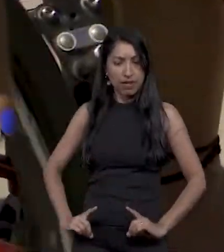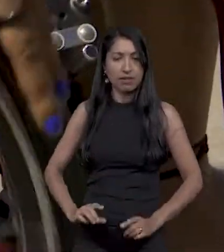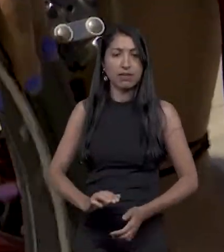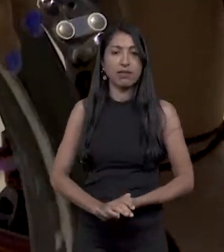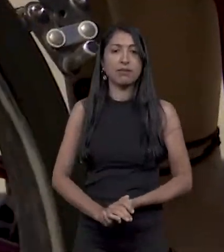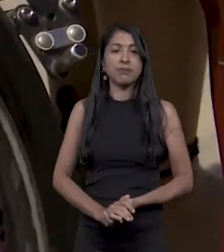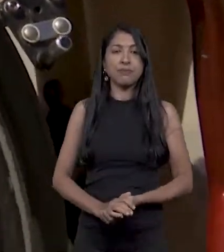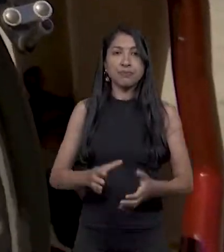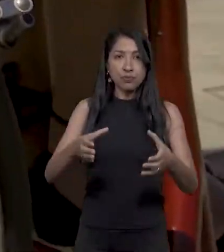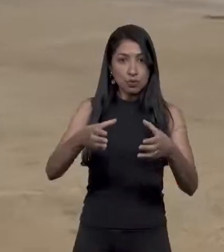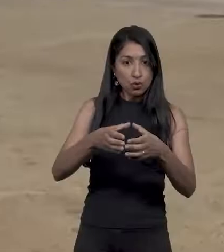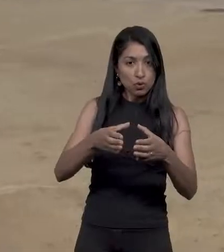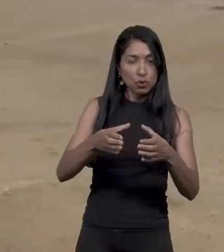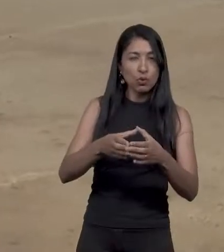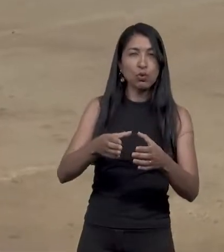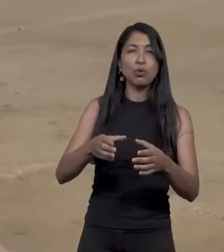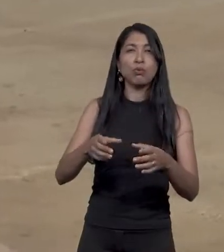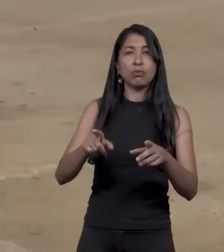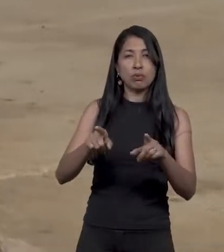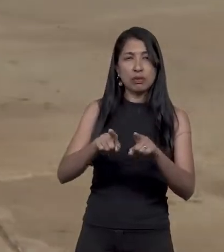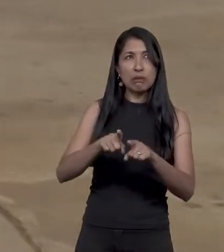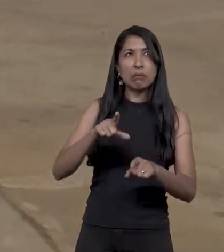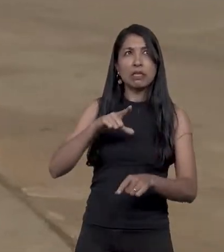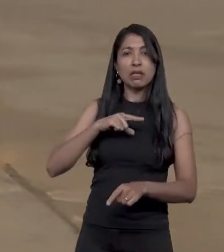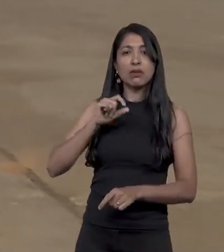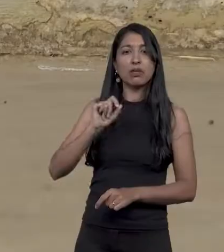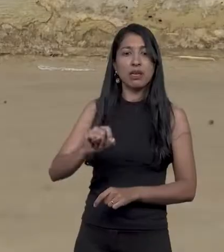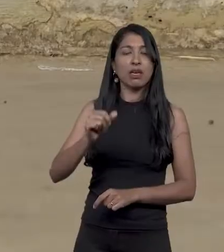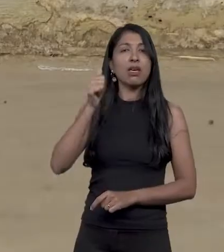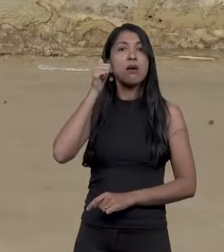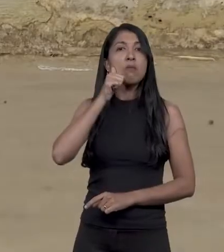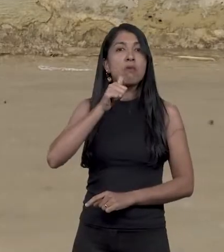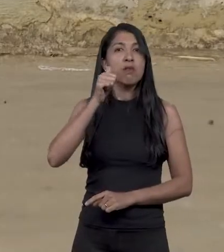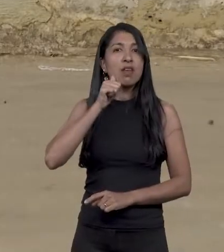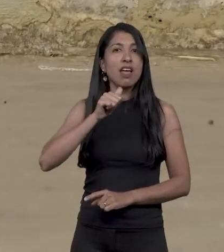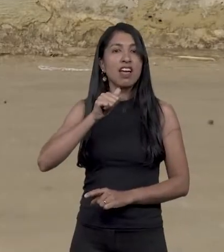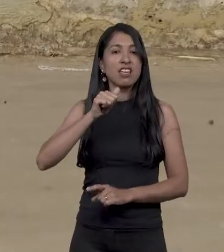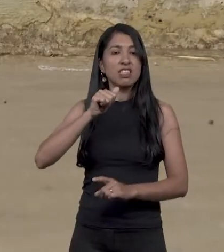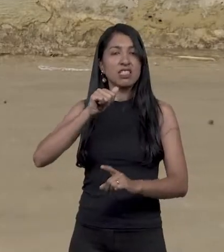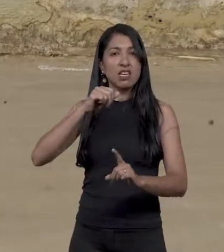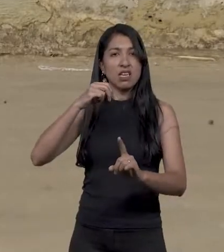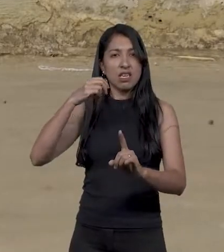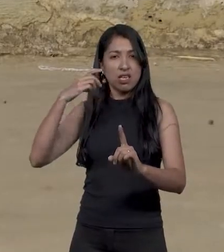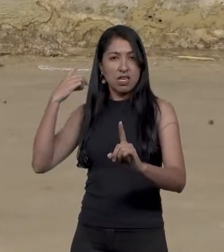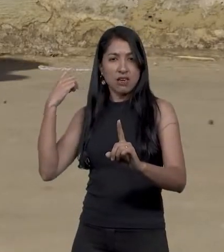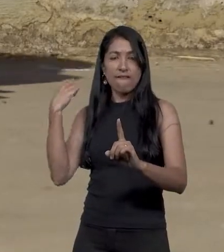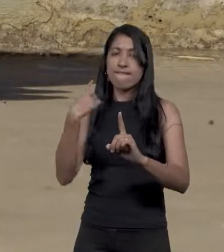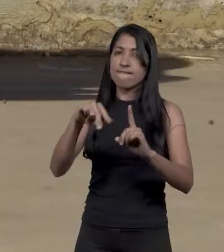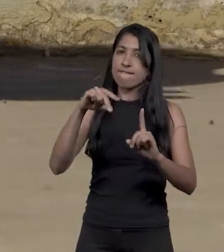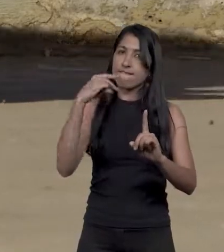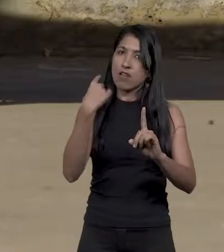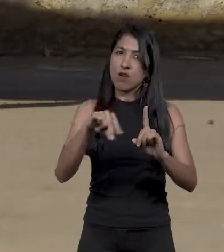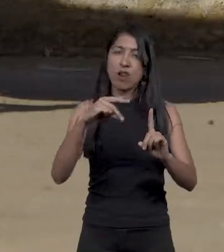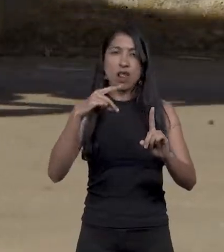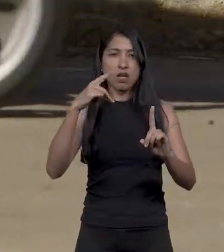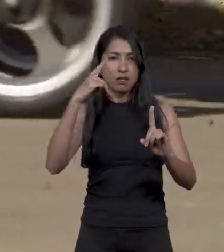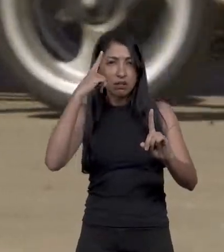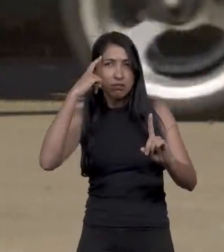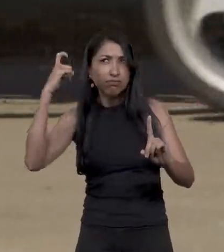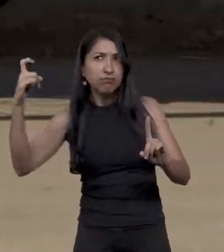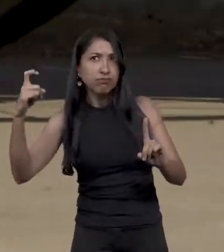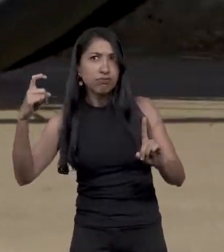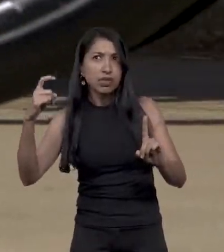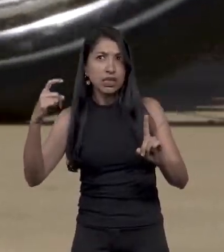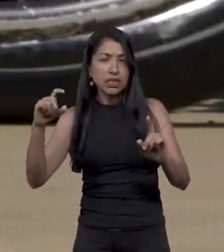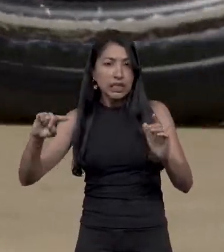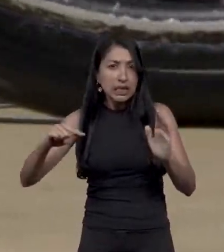A gente tem no coletivo mulheres com deficiência que sofrem violências que nunca denunciaram. Até porque essas mulheres precisam dos